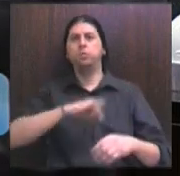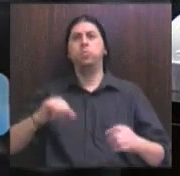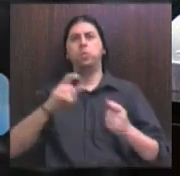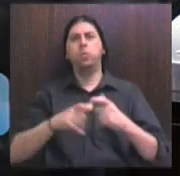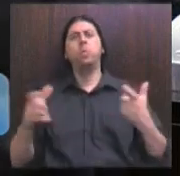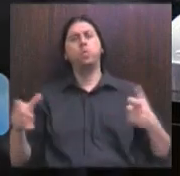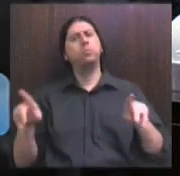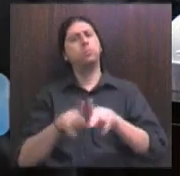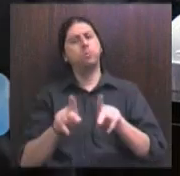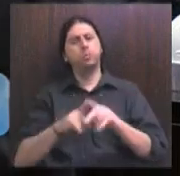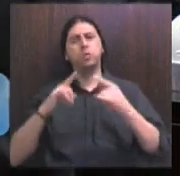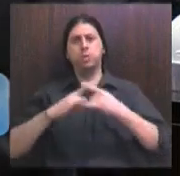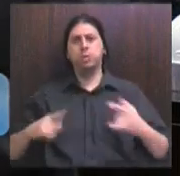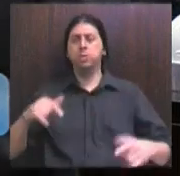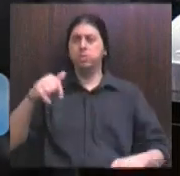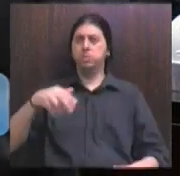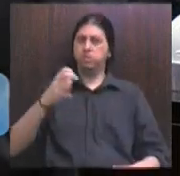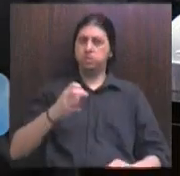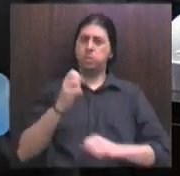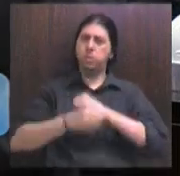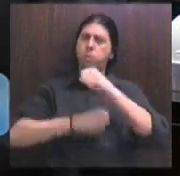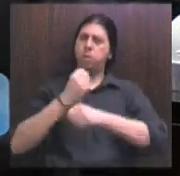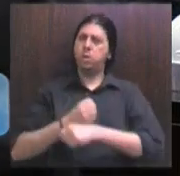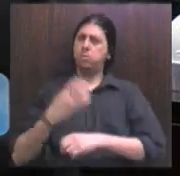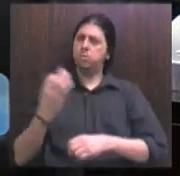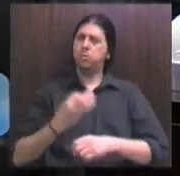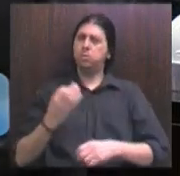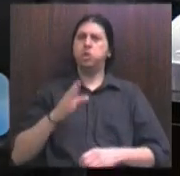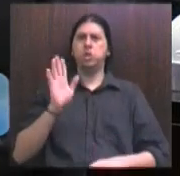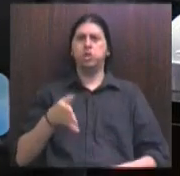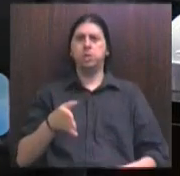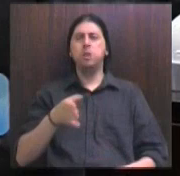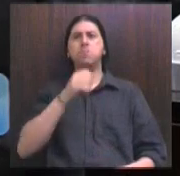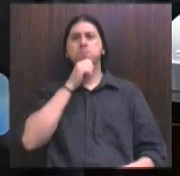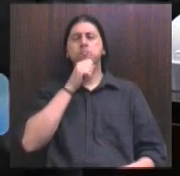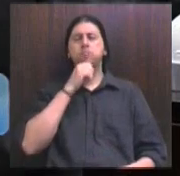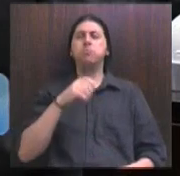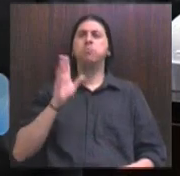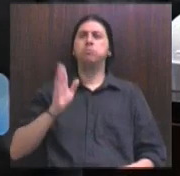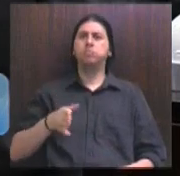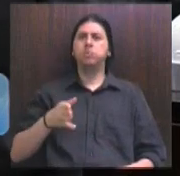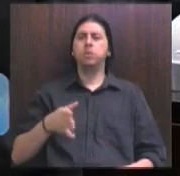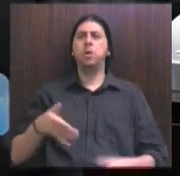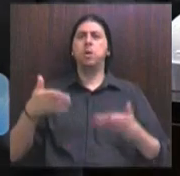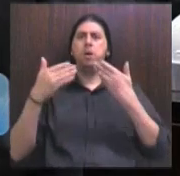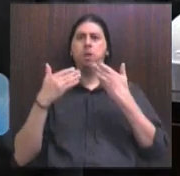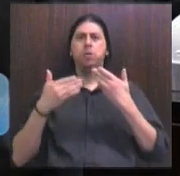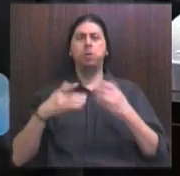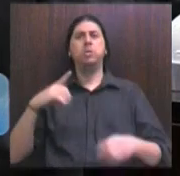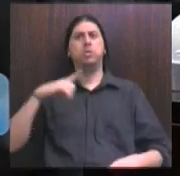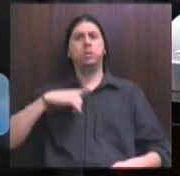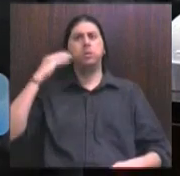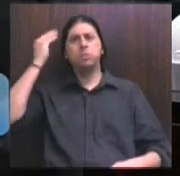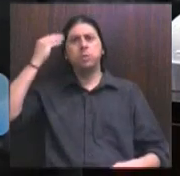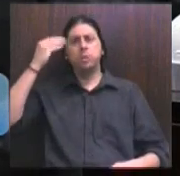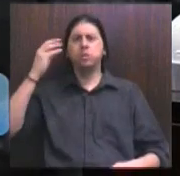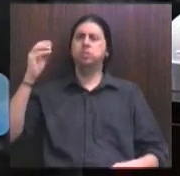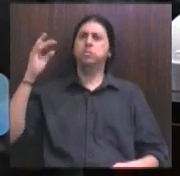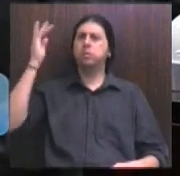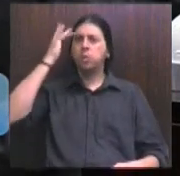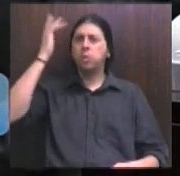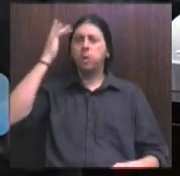uma entidade que faz 75 anos, já é uma senhora. Mostra que tem consistência,